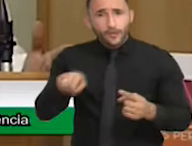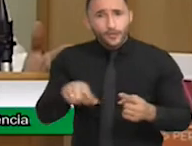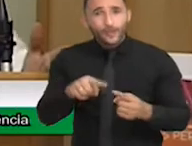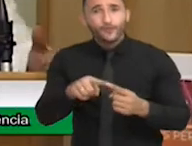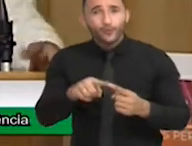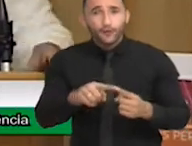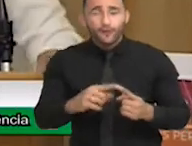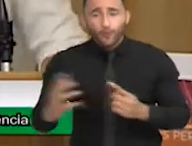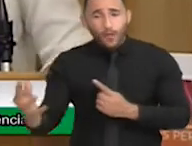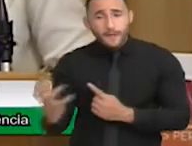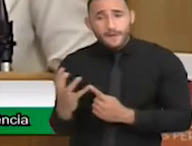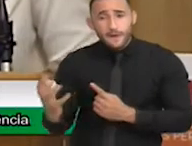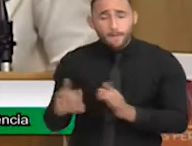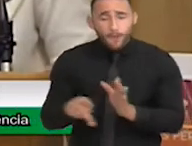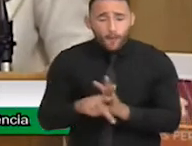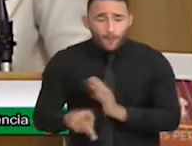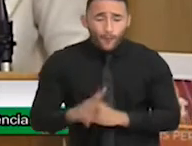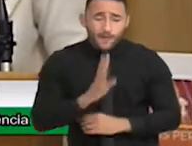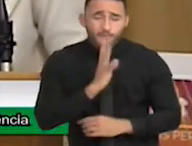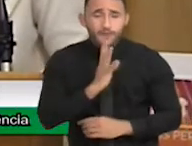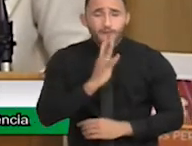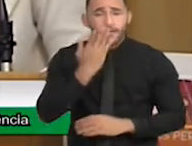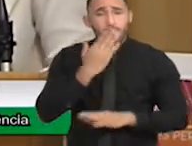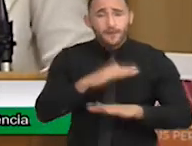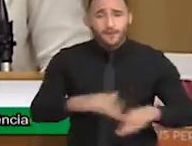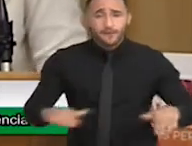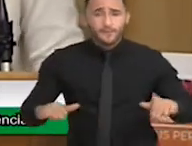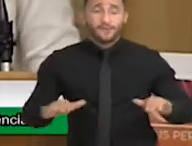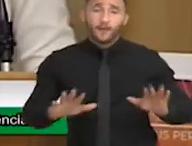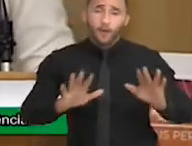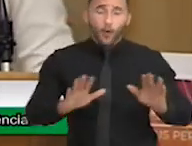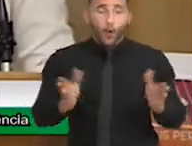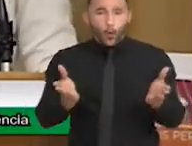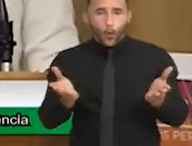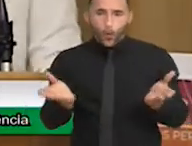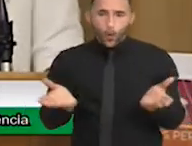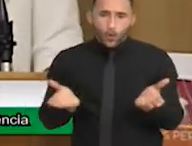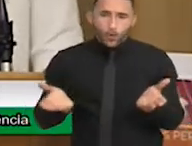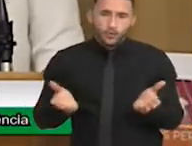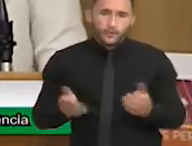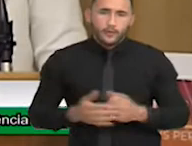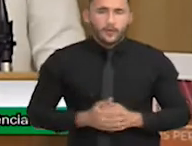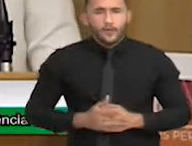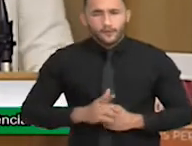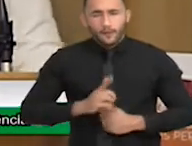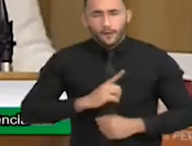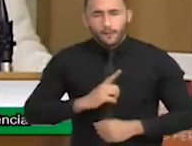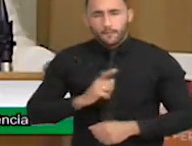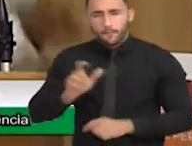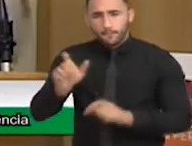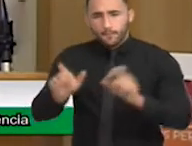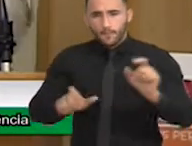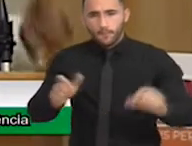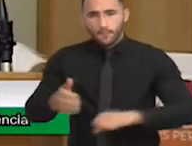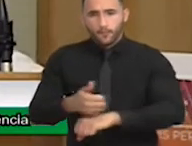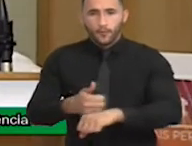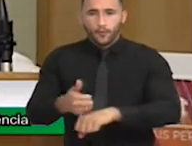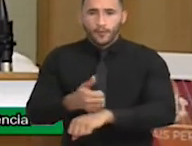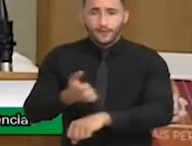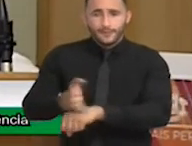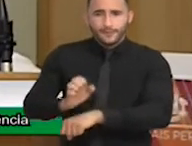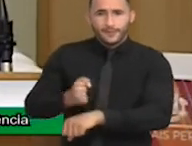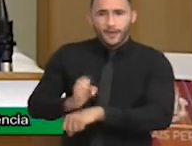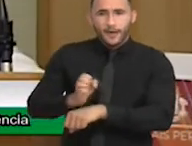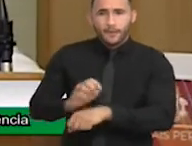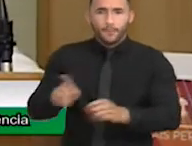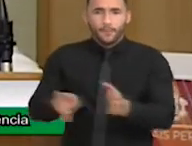conhecimento da criança. E aí a gente tem hoje os estagiários da pedagogia, como a